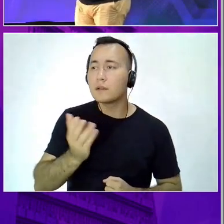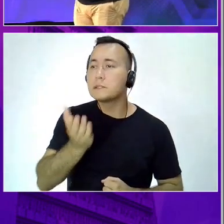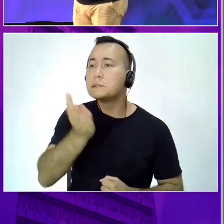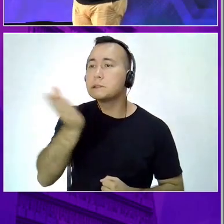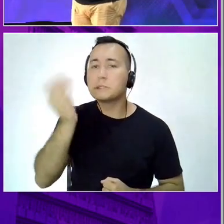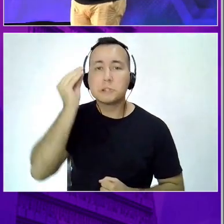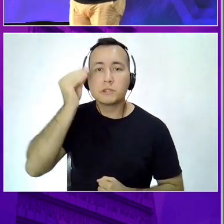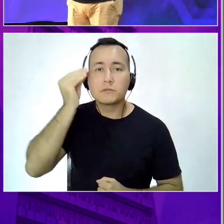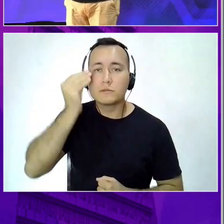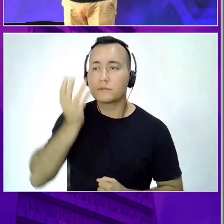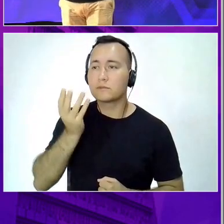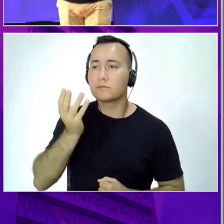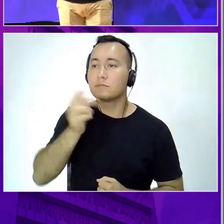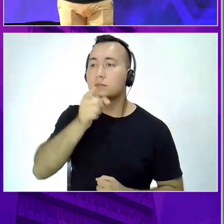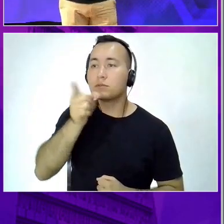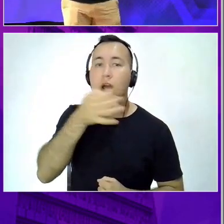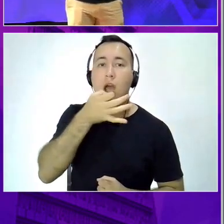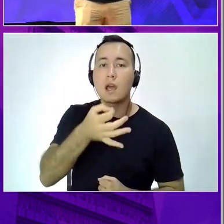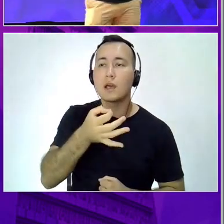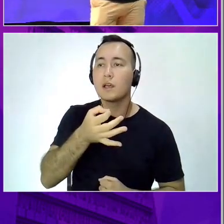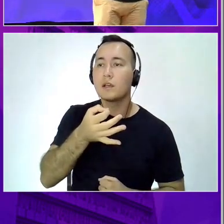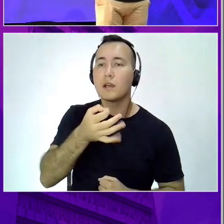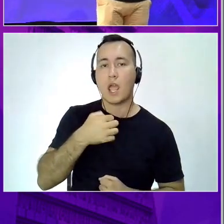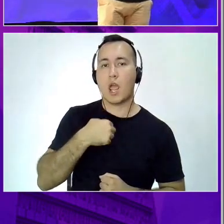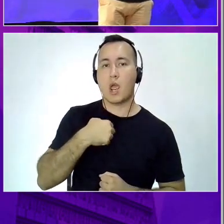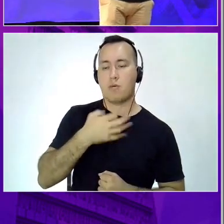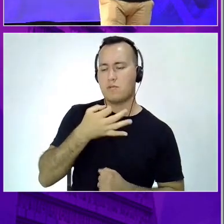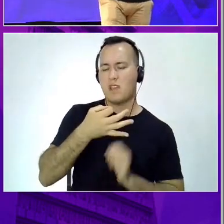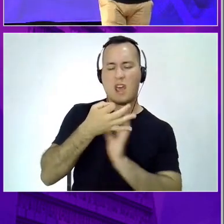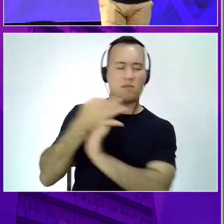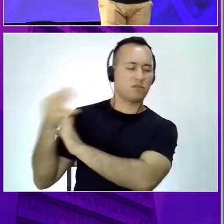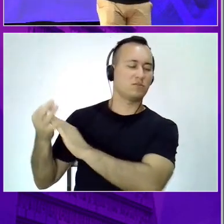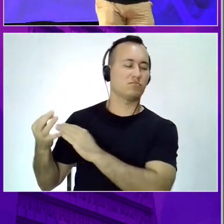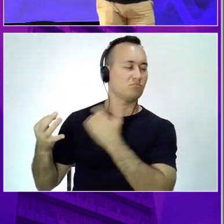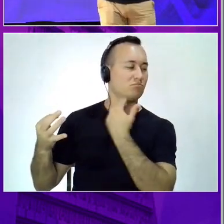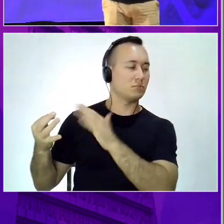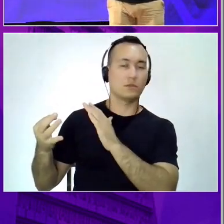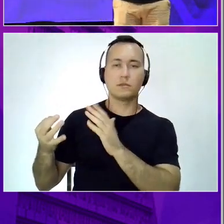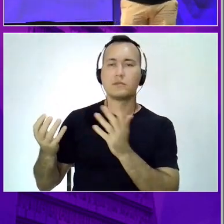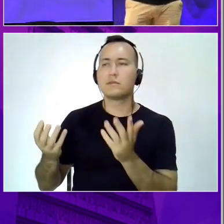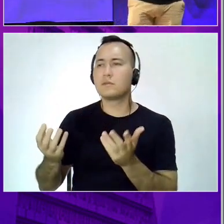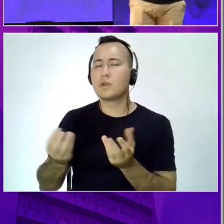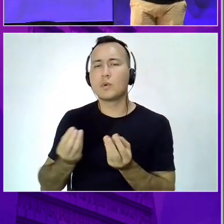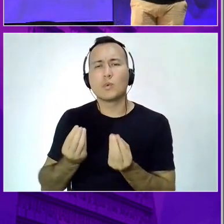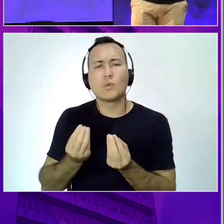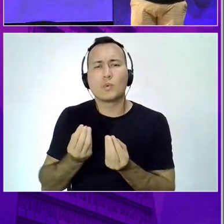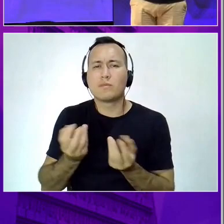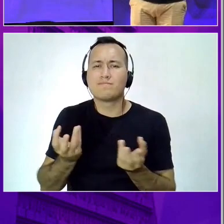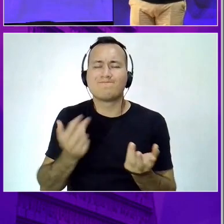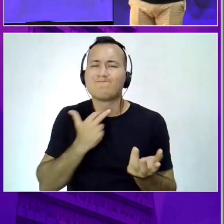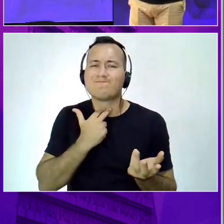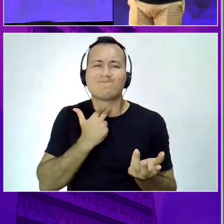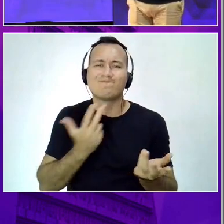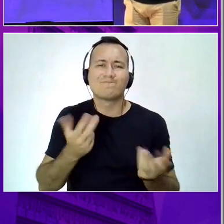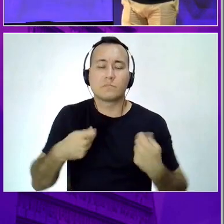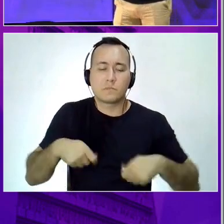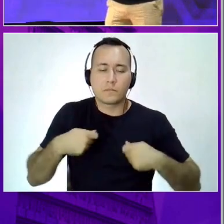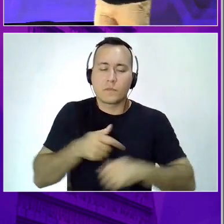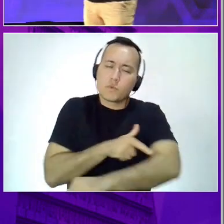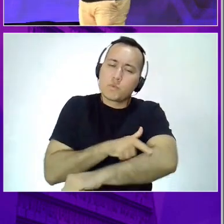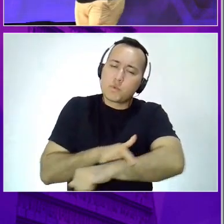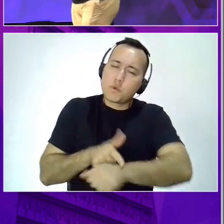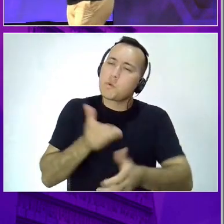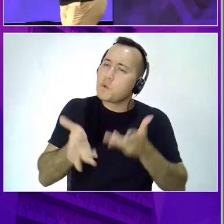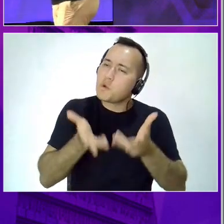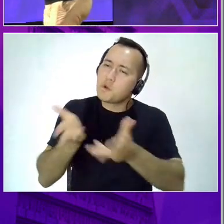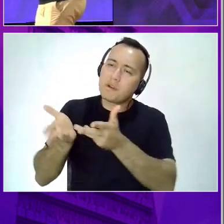delas. Segundo ponto que é importante aqui dentro, do quarto, do encontro com os opostos, é servir. Você tem que ser um